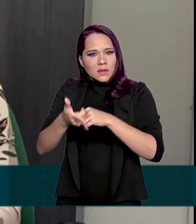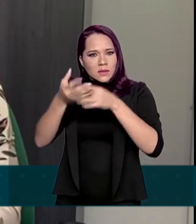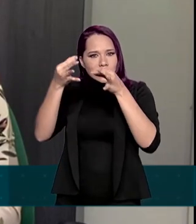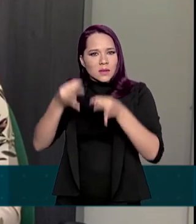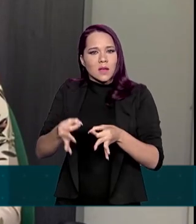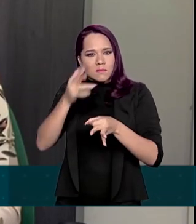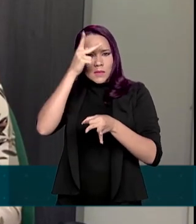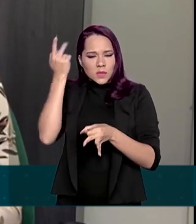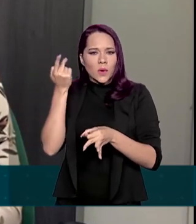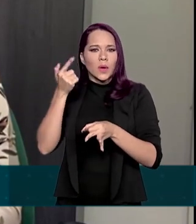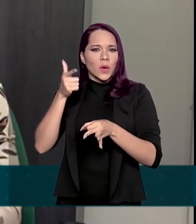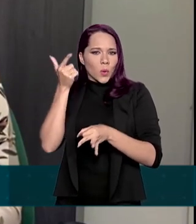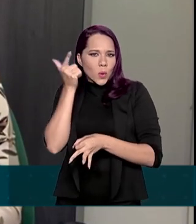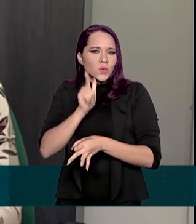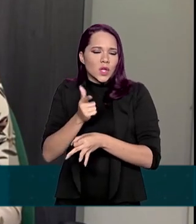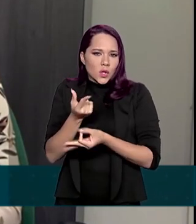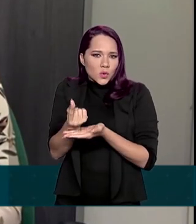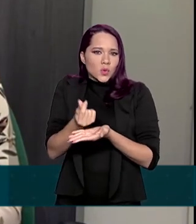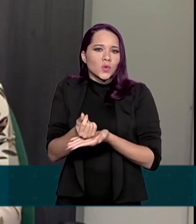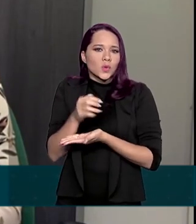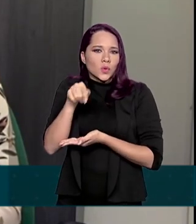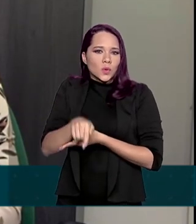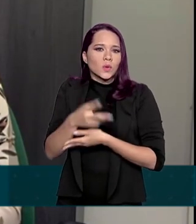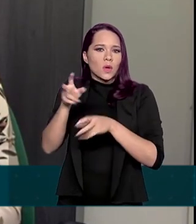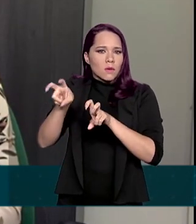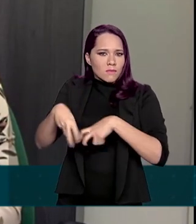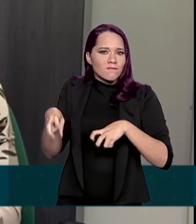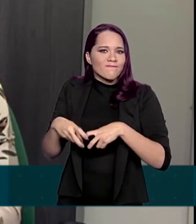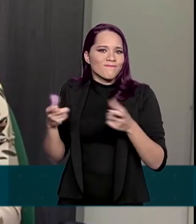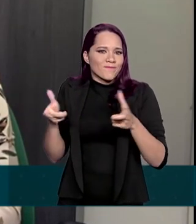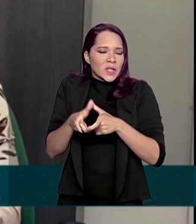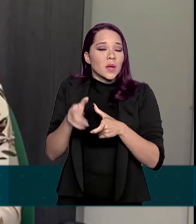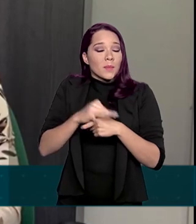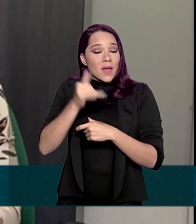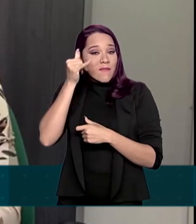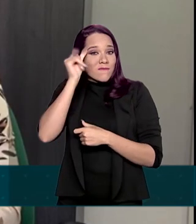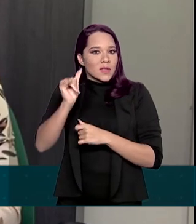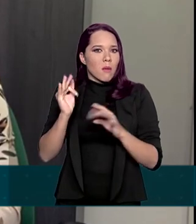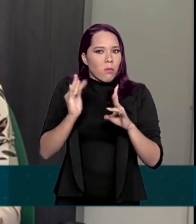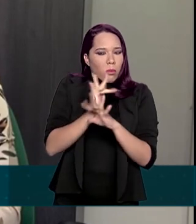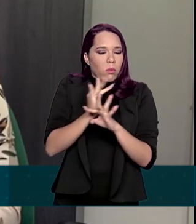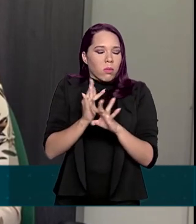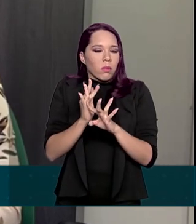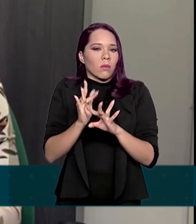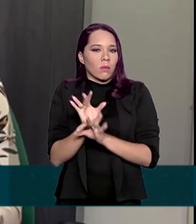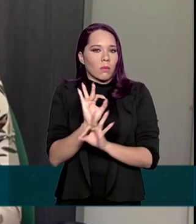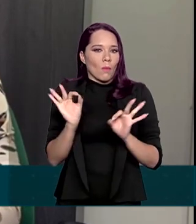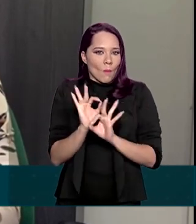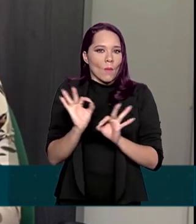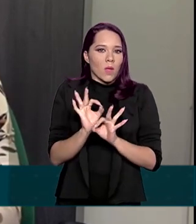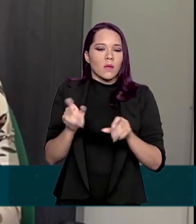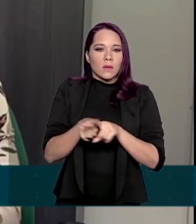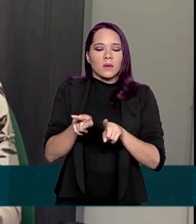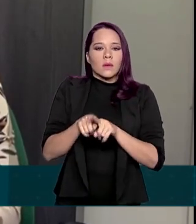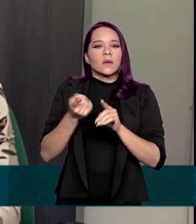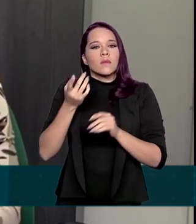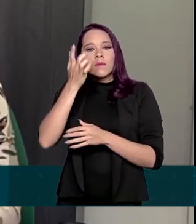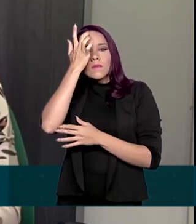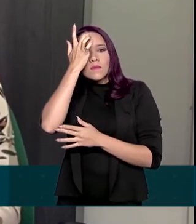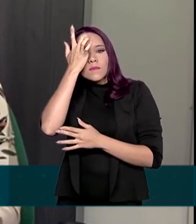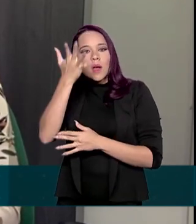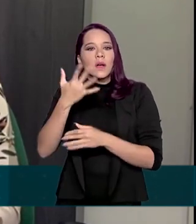pequenos criadores, de modo a evitar aglomerações e facilitar